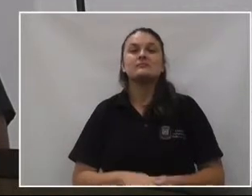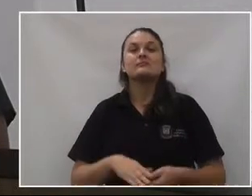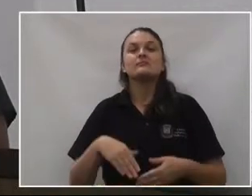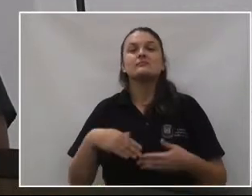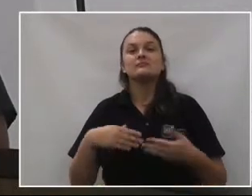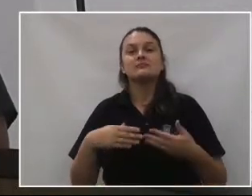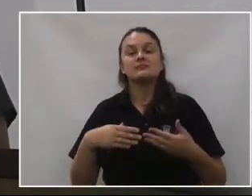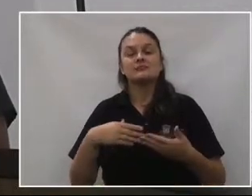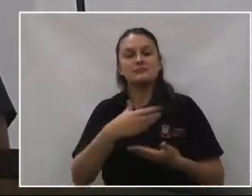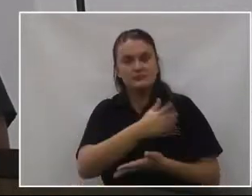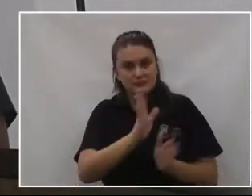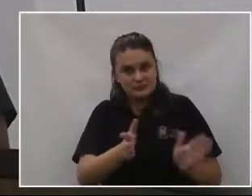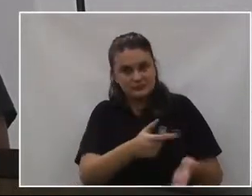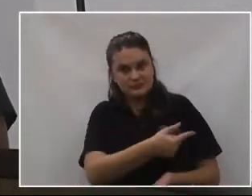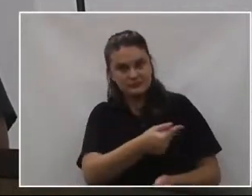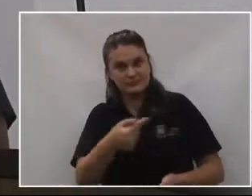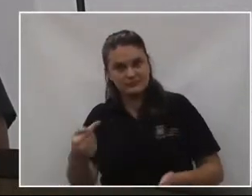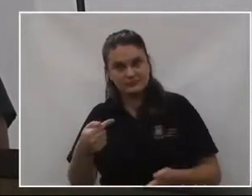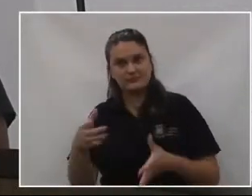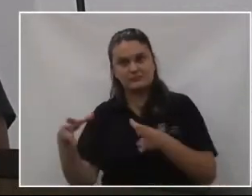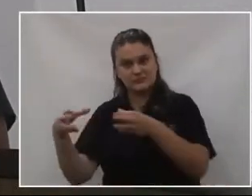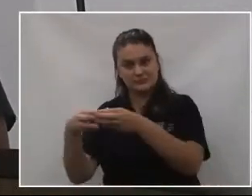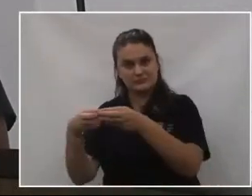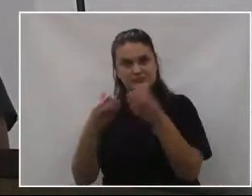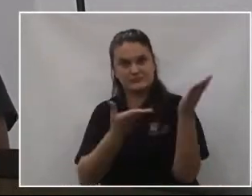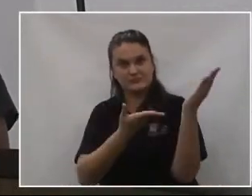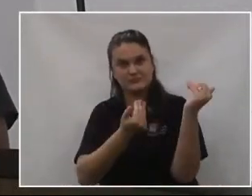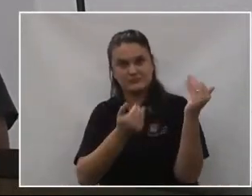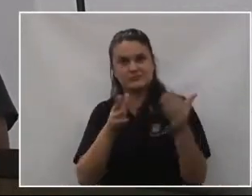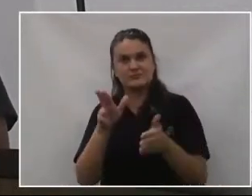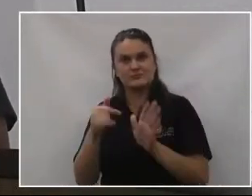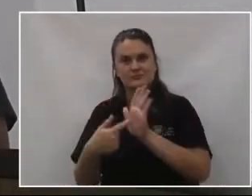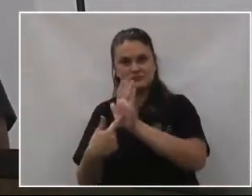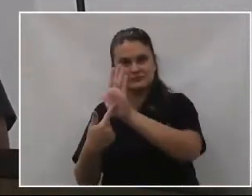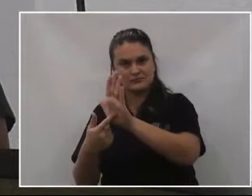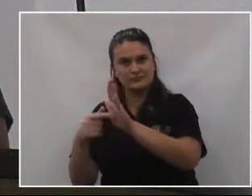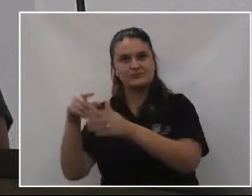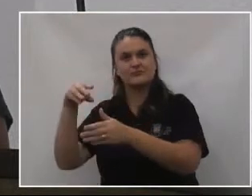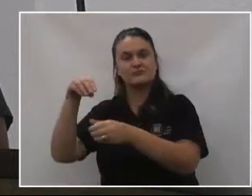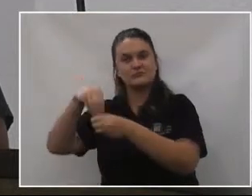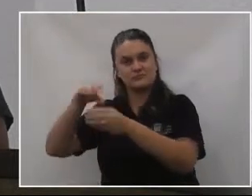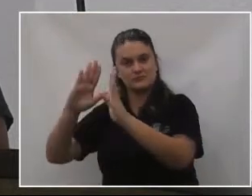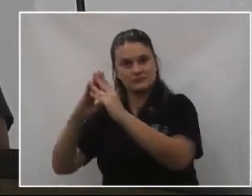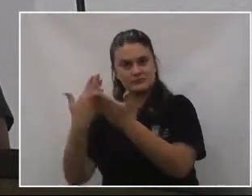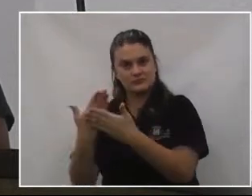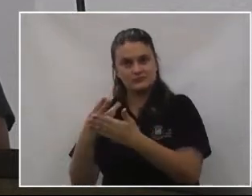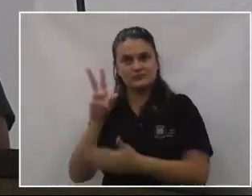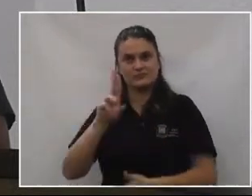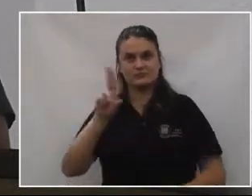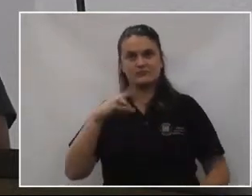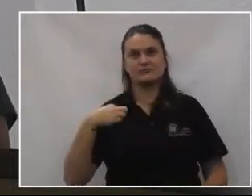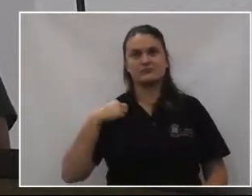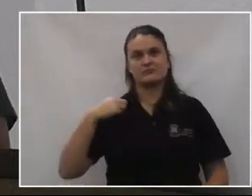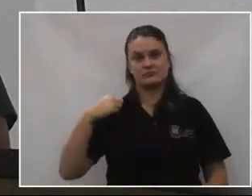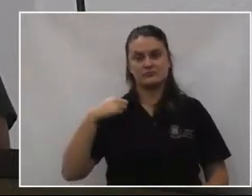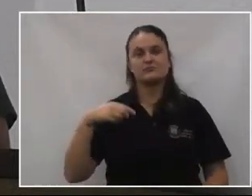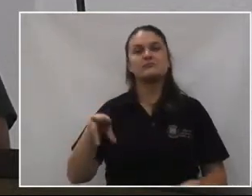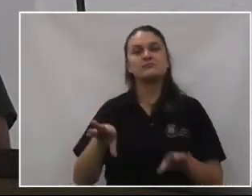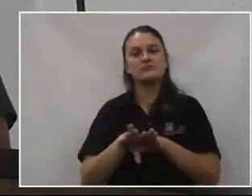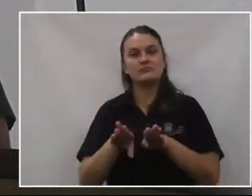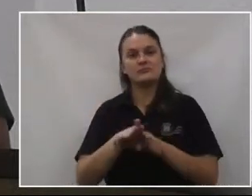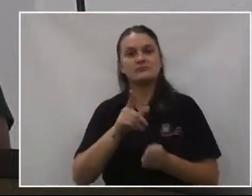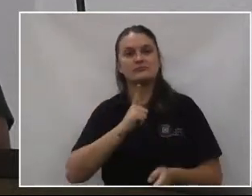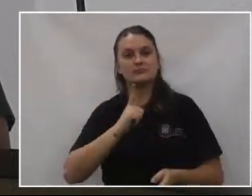E, durante a semana, o nosso corpo juvenil se fará presente nas escolas uniformizadas. Haverá, sim,